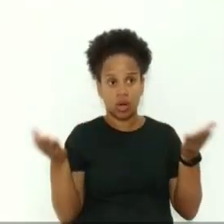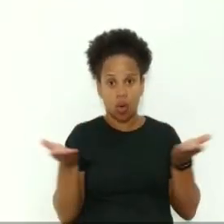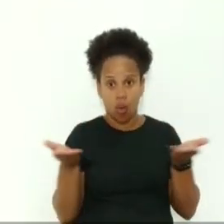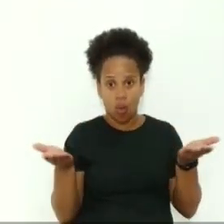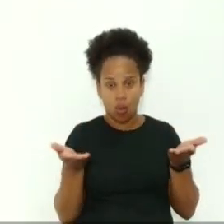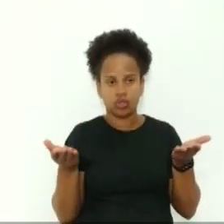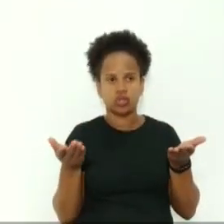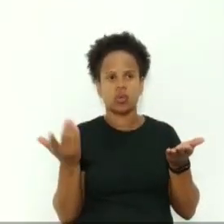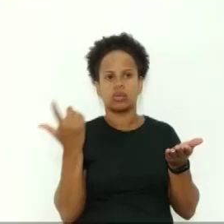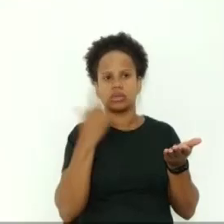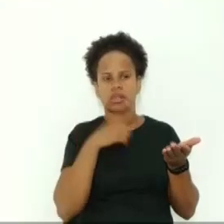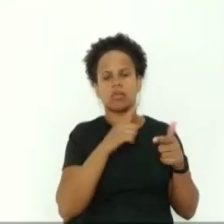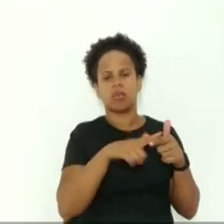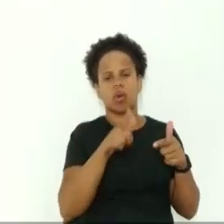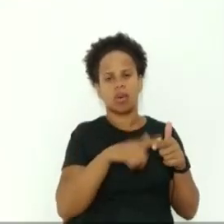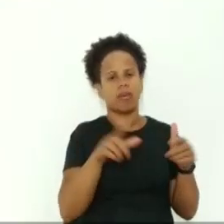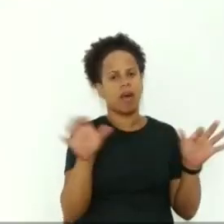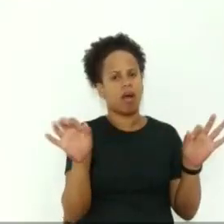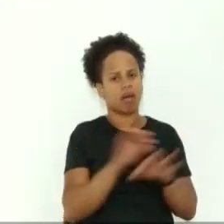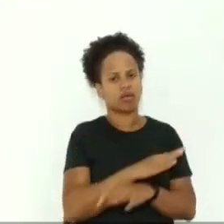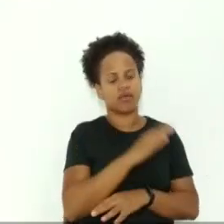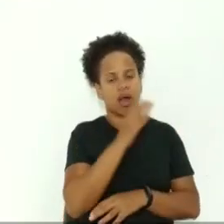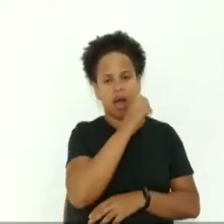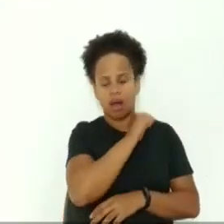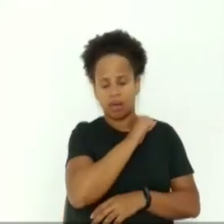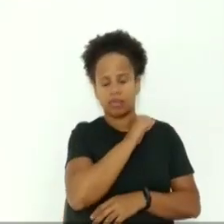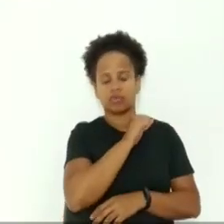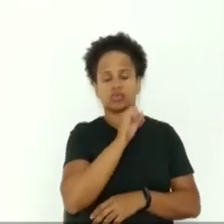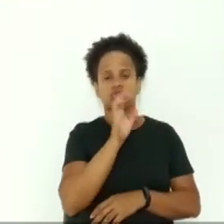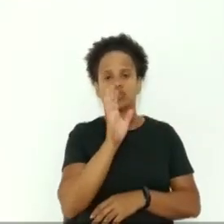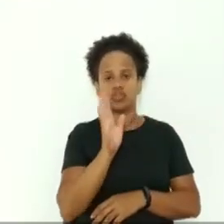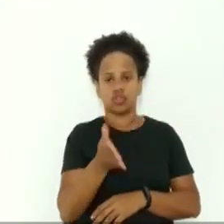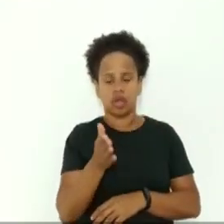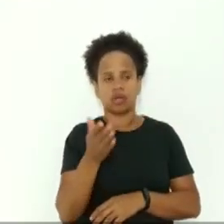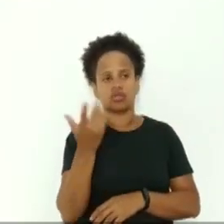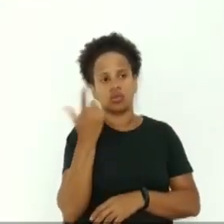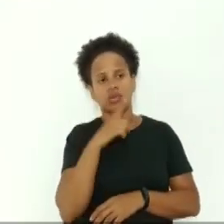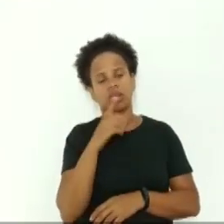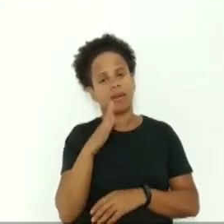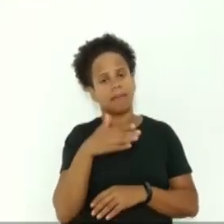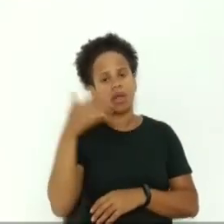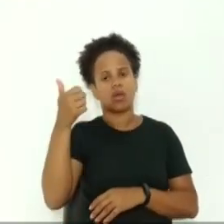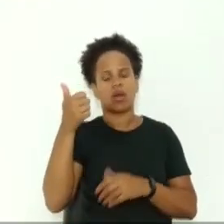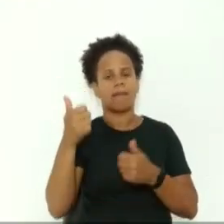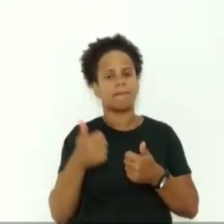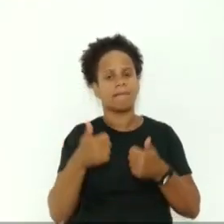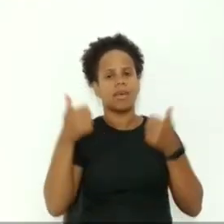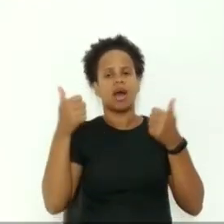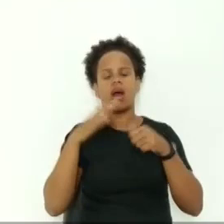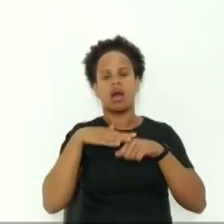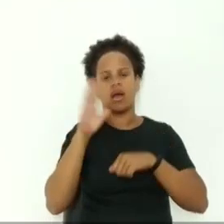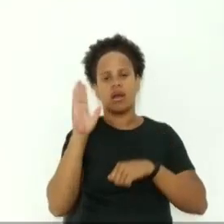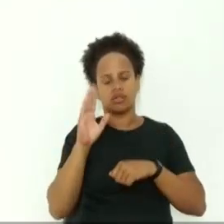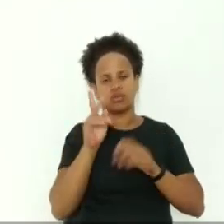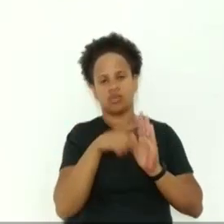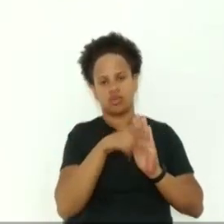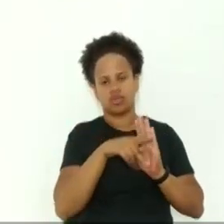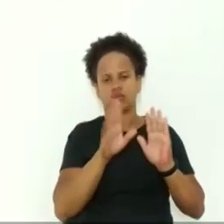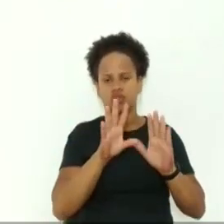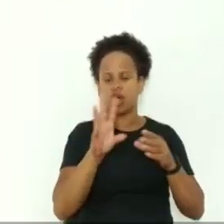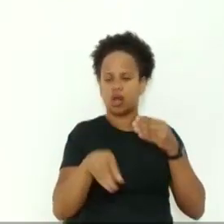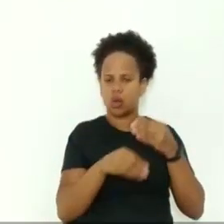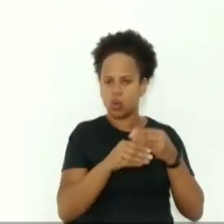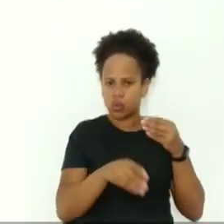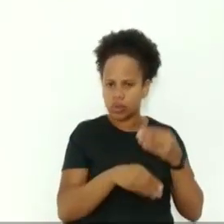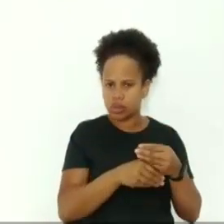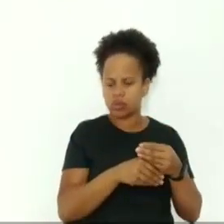sanar esse problema de imediato e daí aos poucos quem sabe a gente consegue melhorar ainda mais esse projeto. Já foram inclusas algumas coisas muito importantes